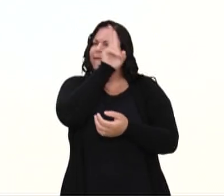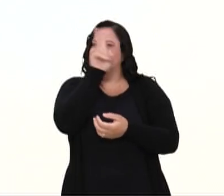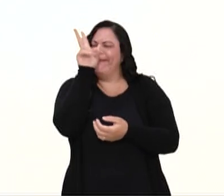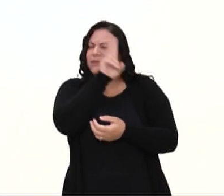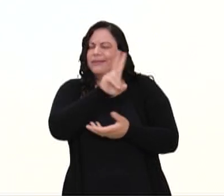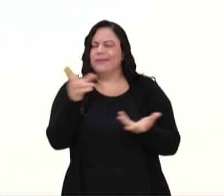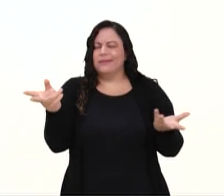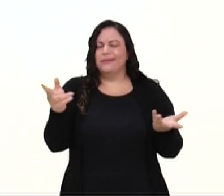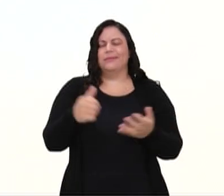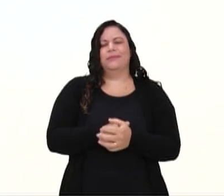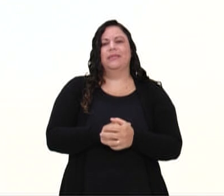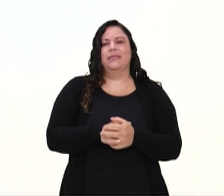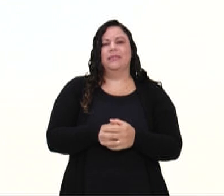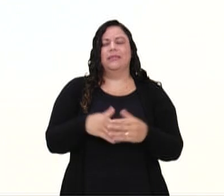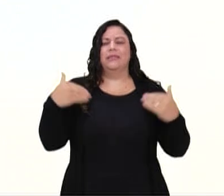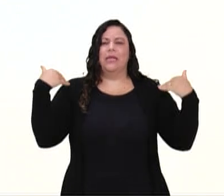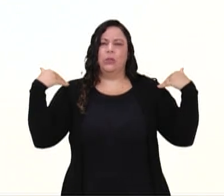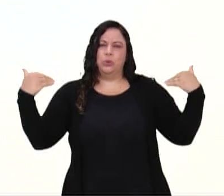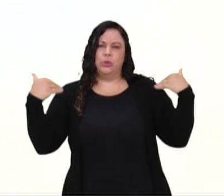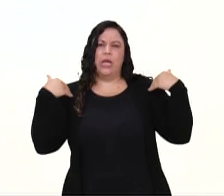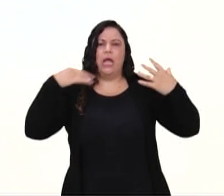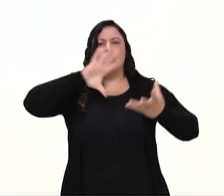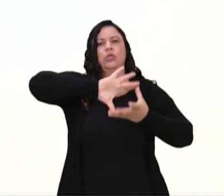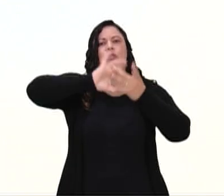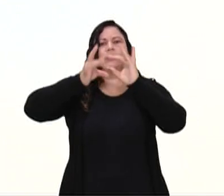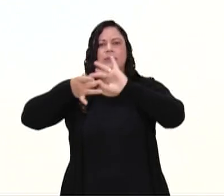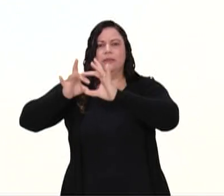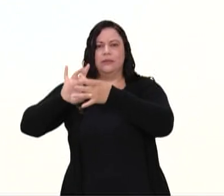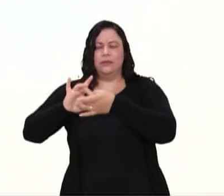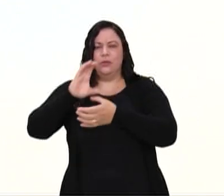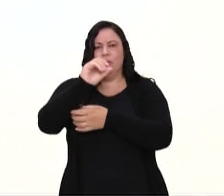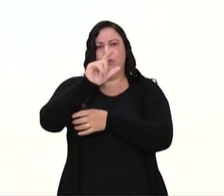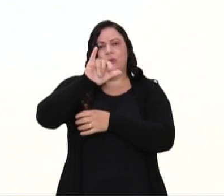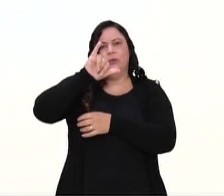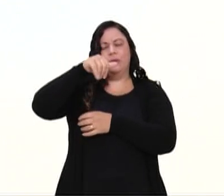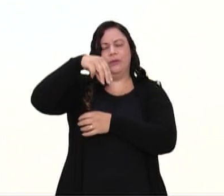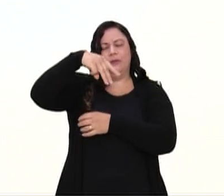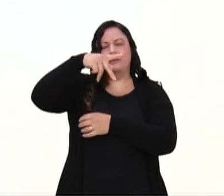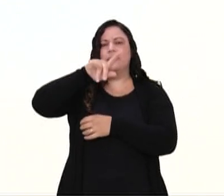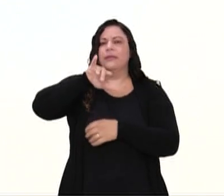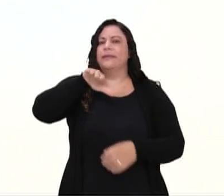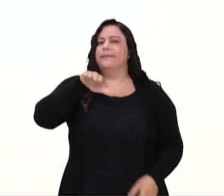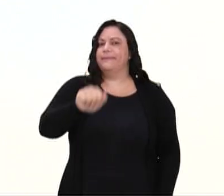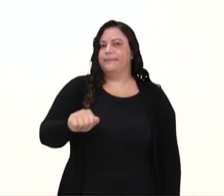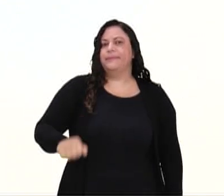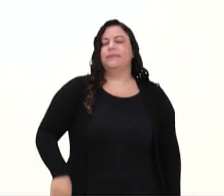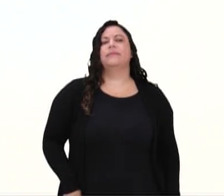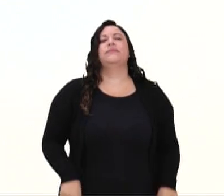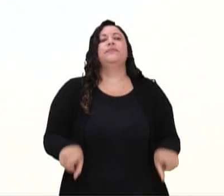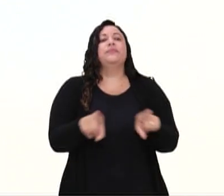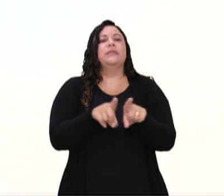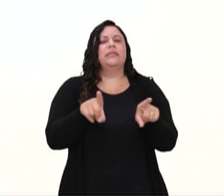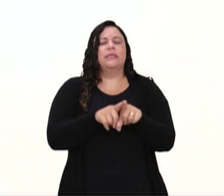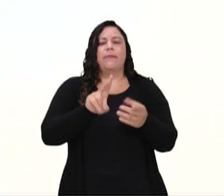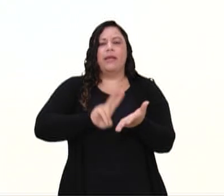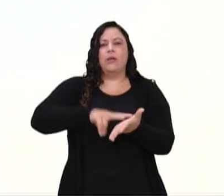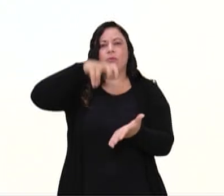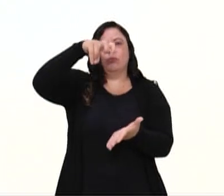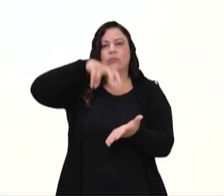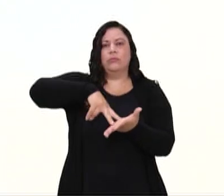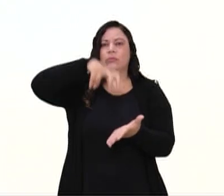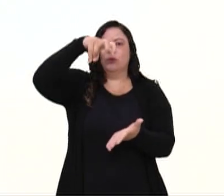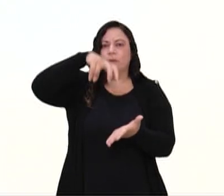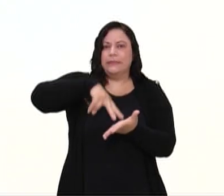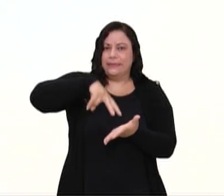olímpica antiga, né? Também trabalha parte do atletismo, que são as saltos, né?